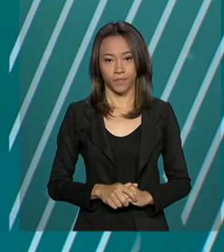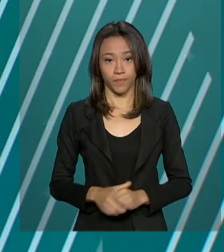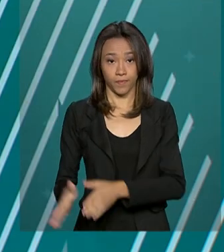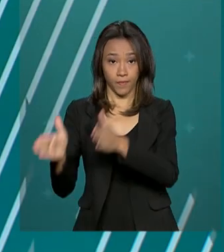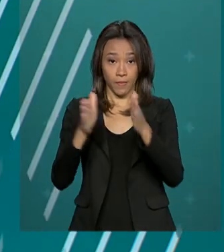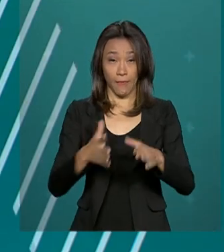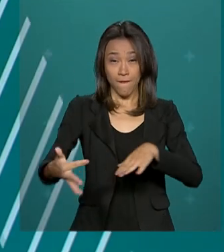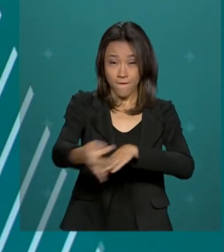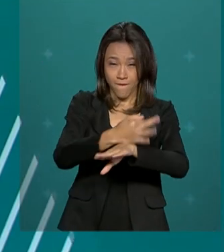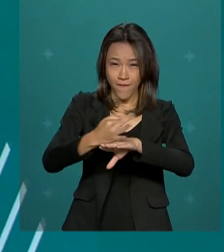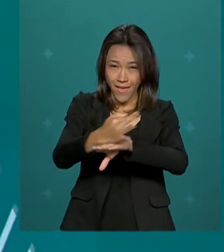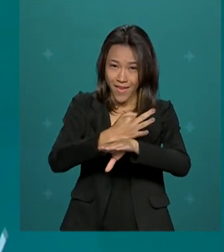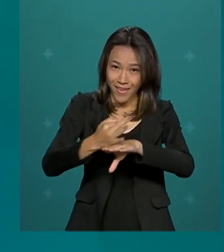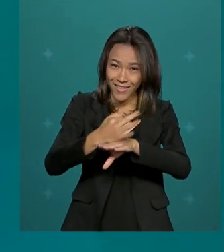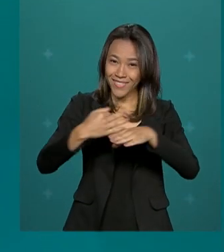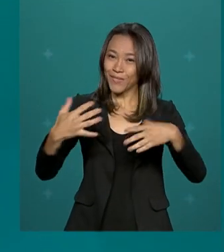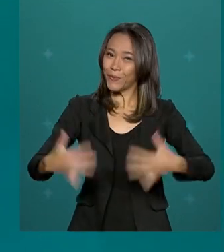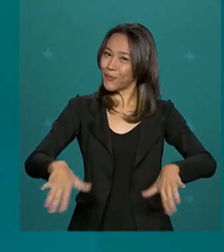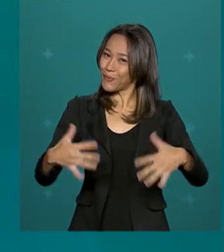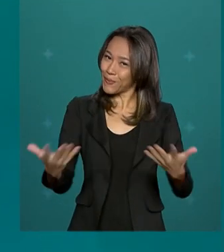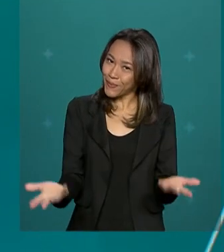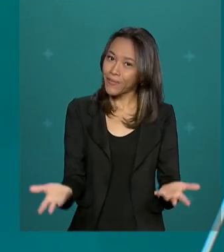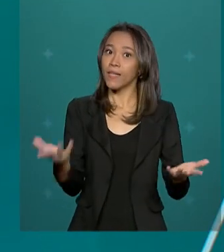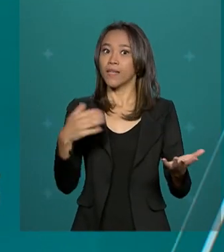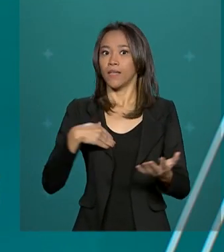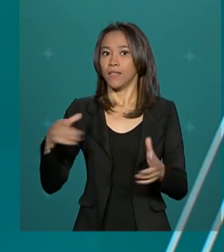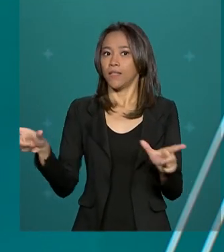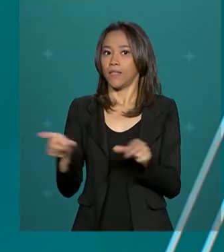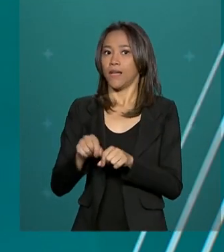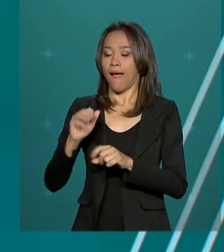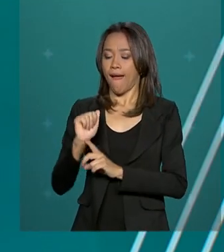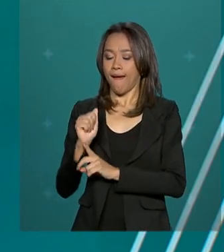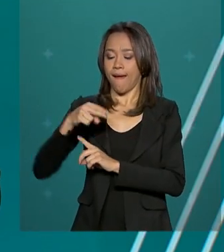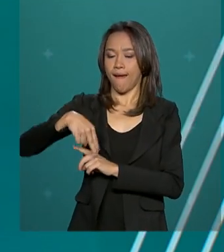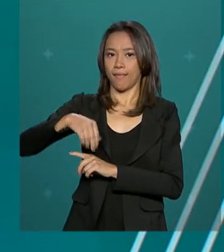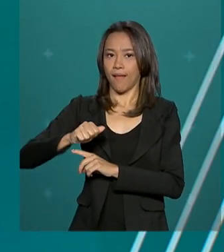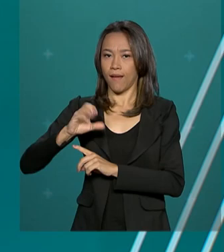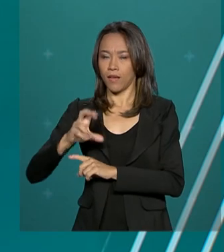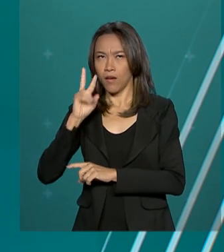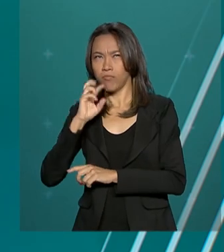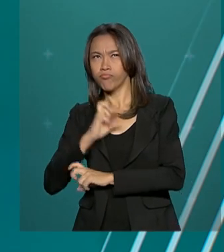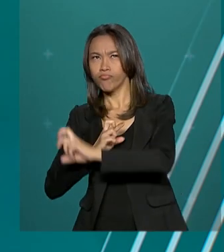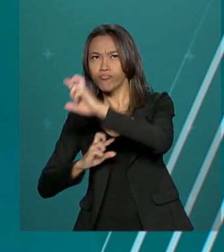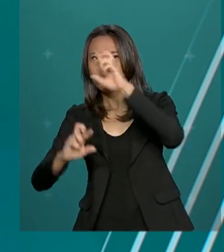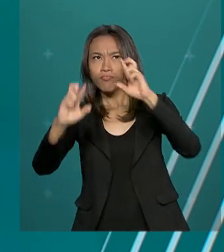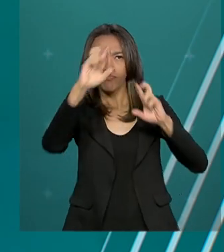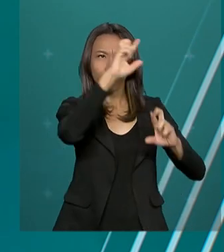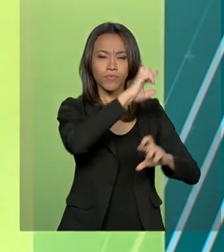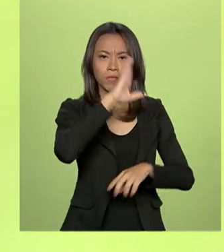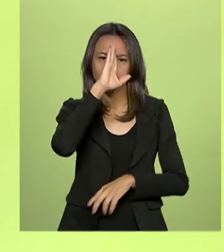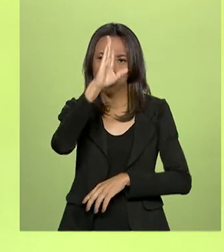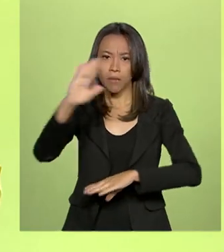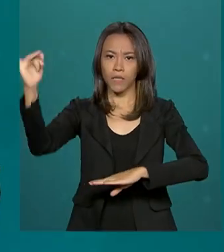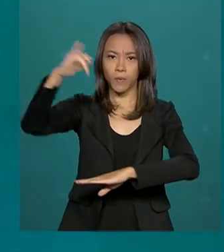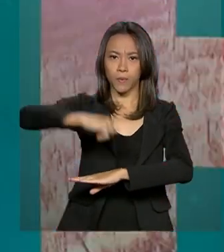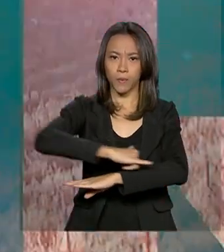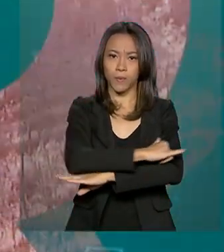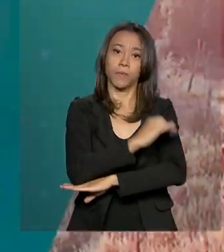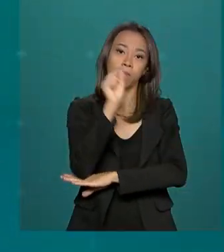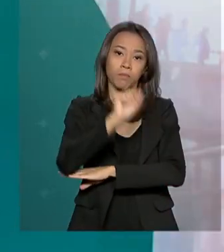As férias chegaram e a ANAC está de olho nos principais aeroportos do país. Para evitar